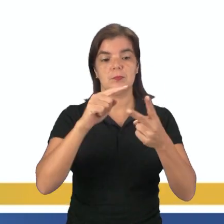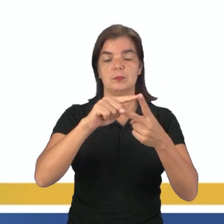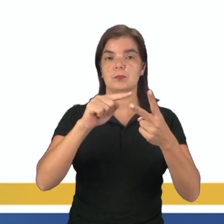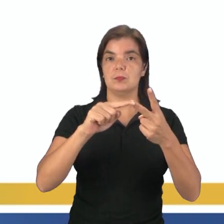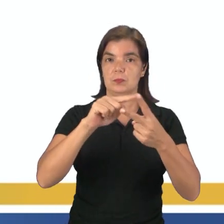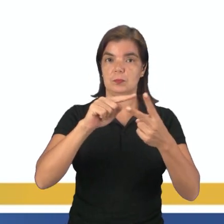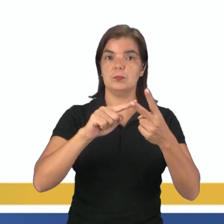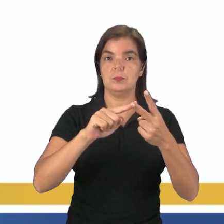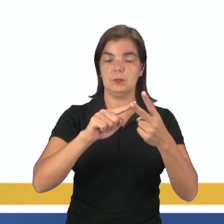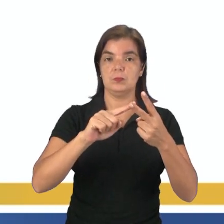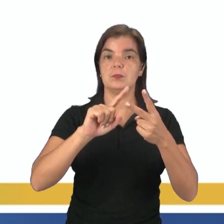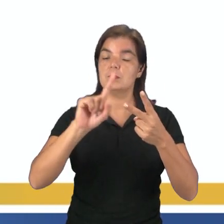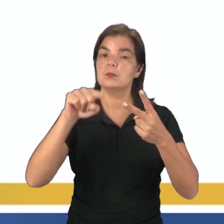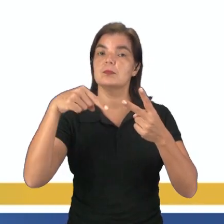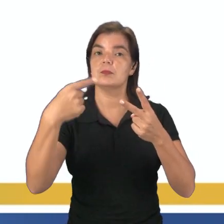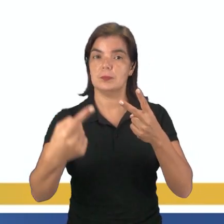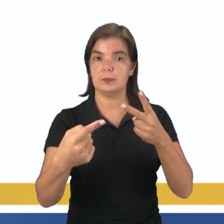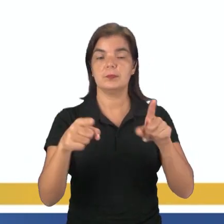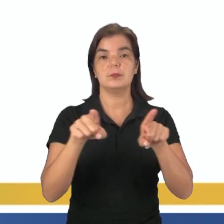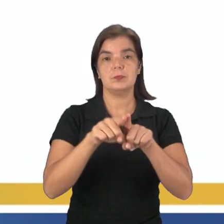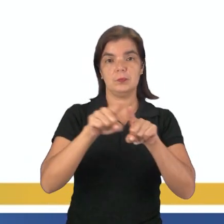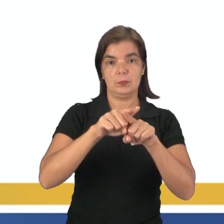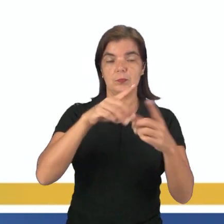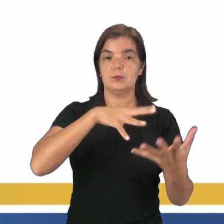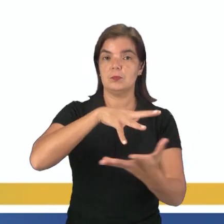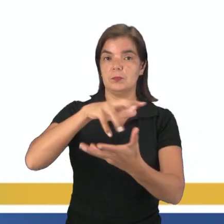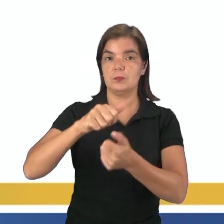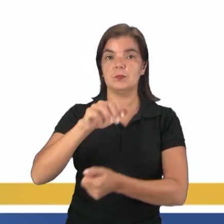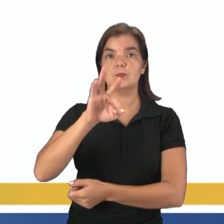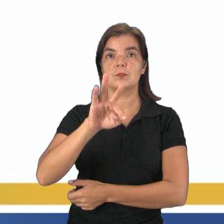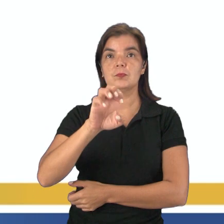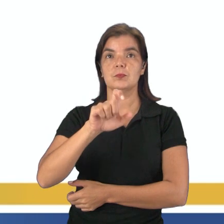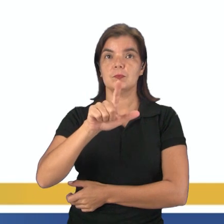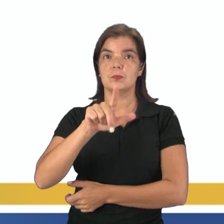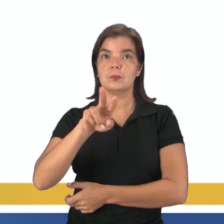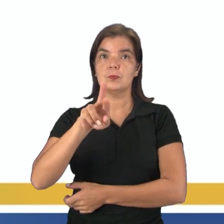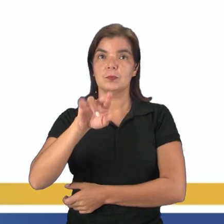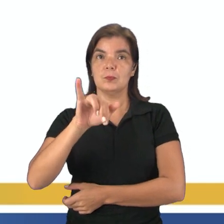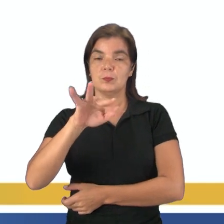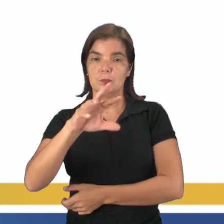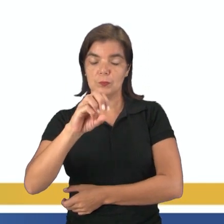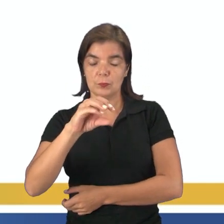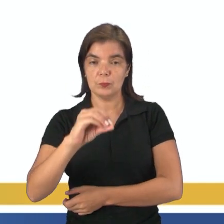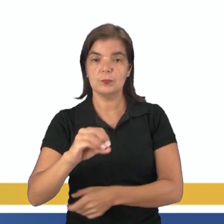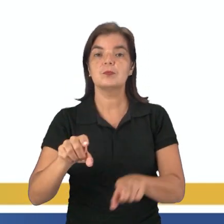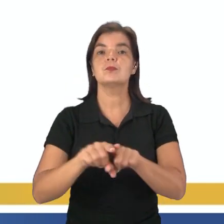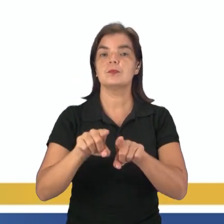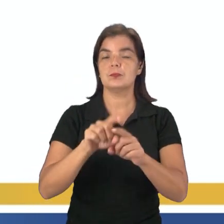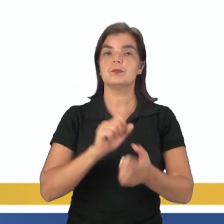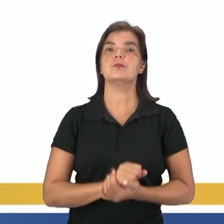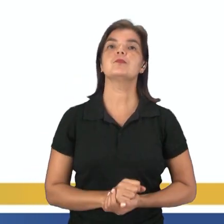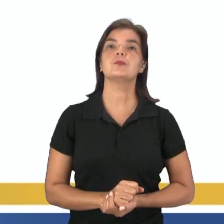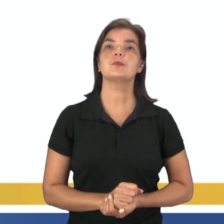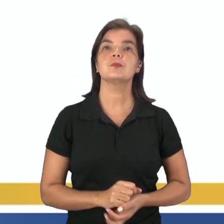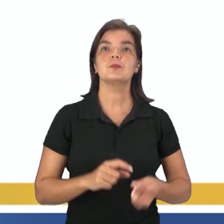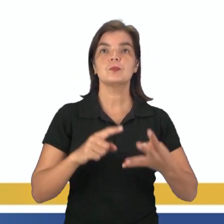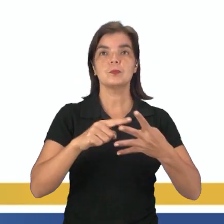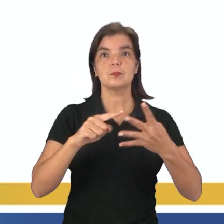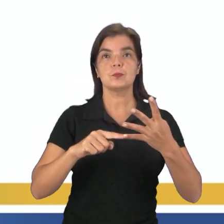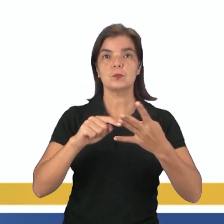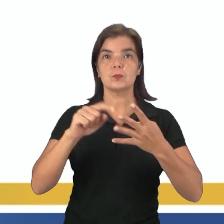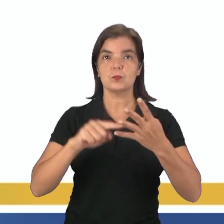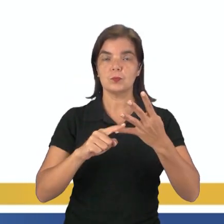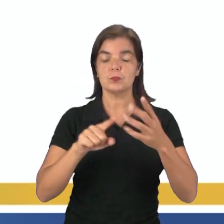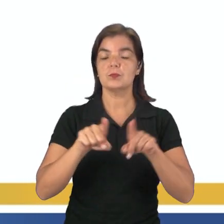primeiros e o que vem depois dele como o planeta telúrico. Então os quatro primeiros são os telúricos e os quatro últimos são os que são